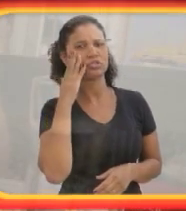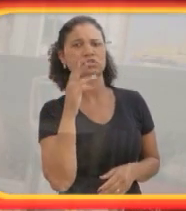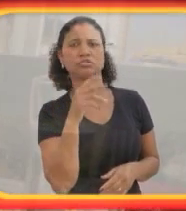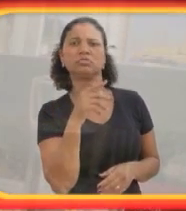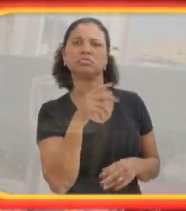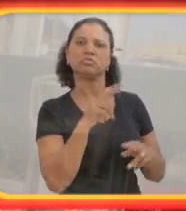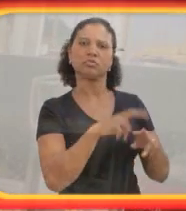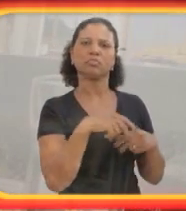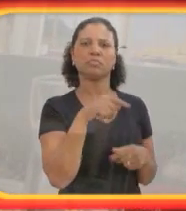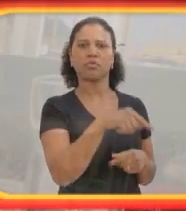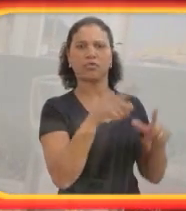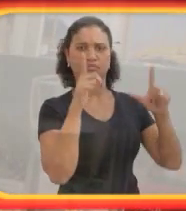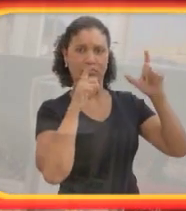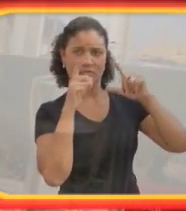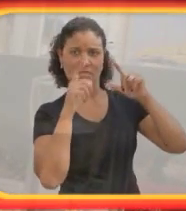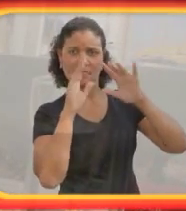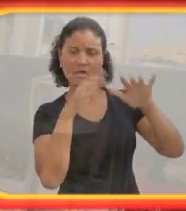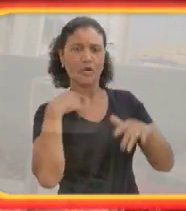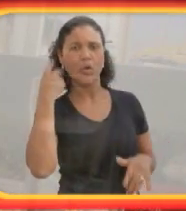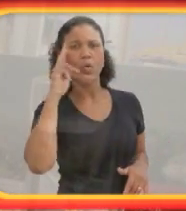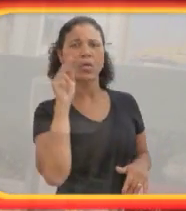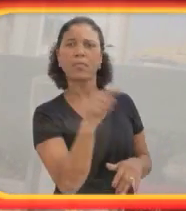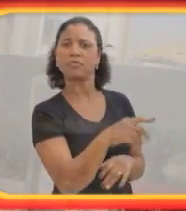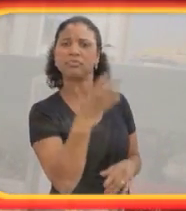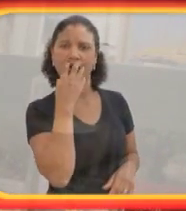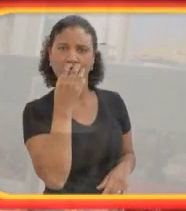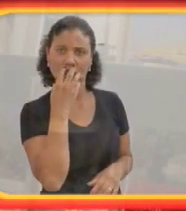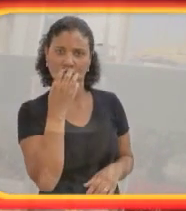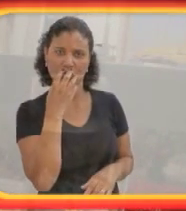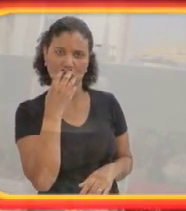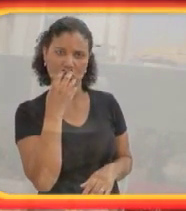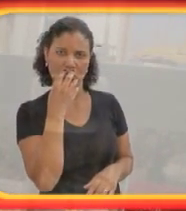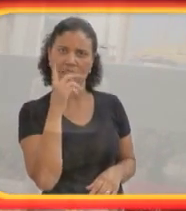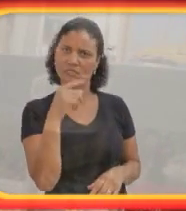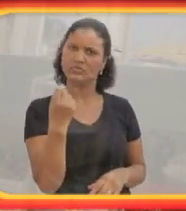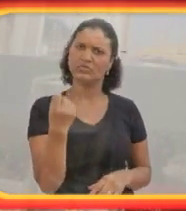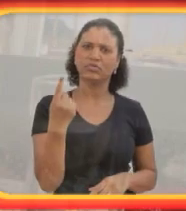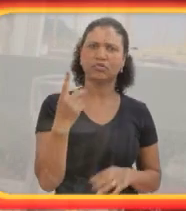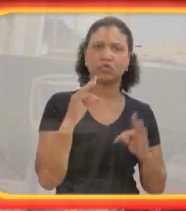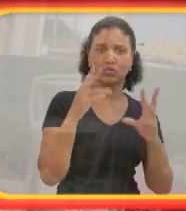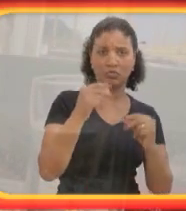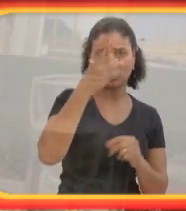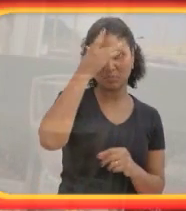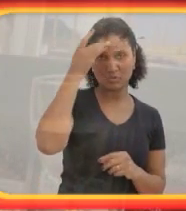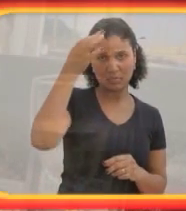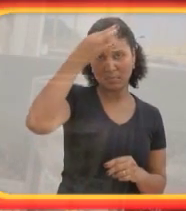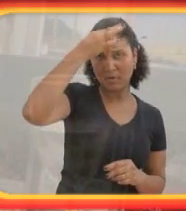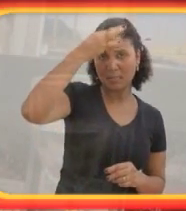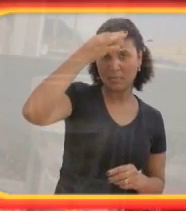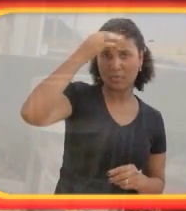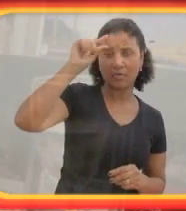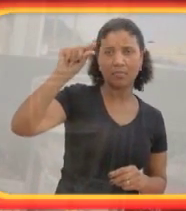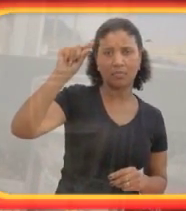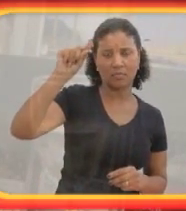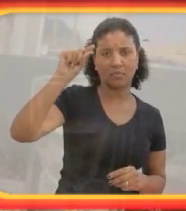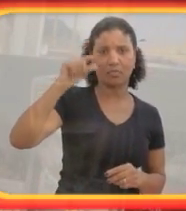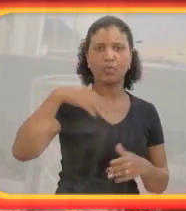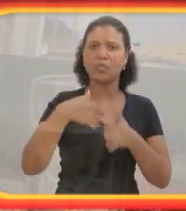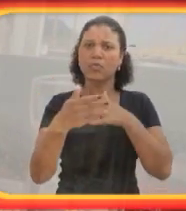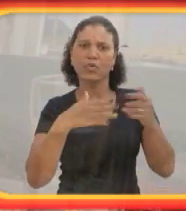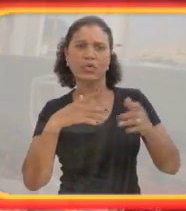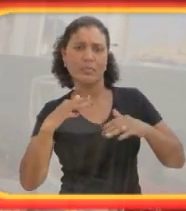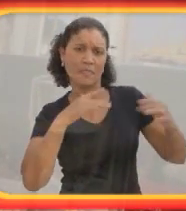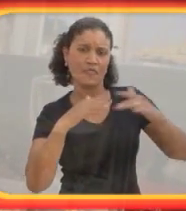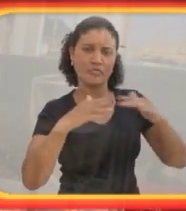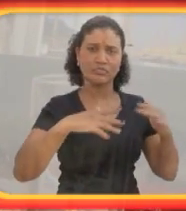muito pequeno. Eu sei disso por causa de fotografias. Eu não lembro desse cachorro. É muito estranho. Tudo sobre pessoas, a